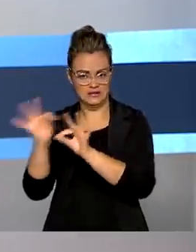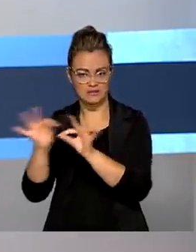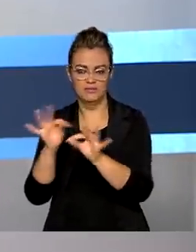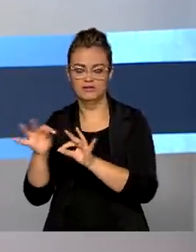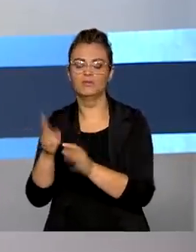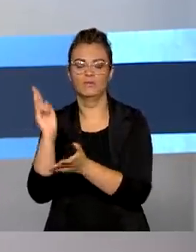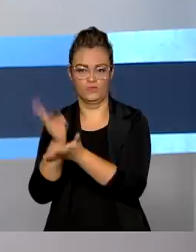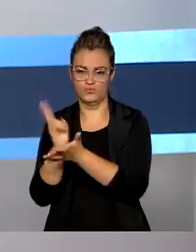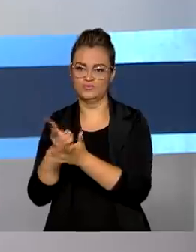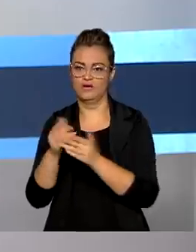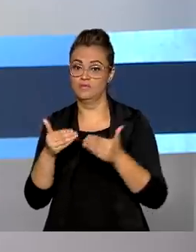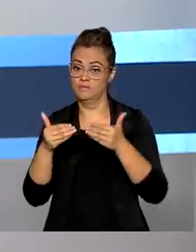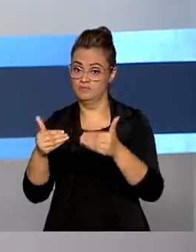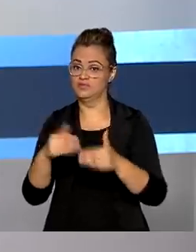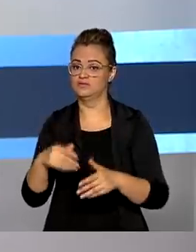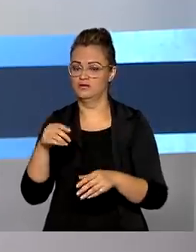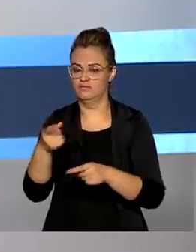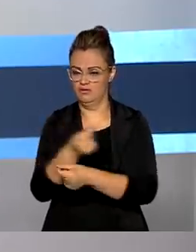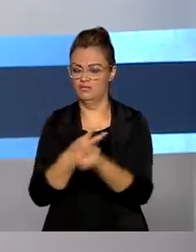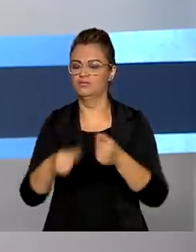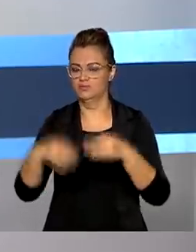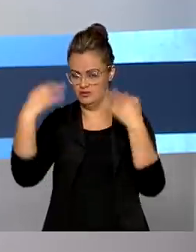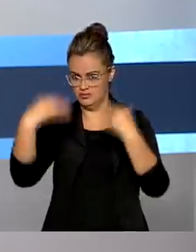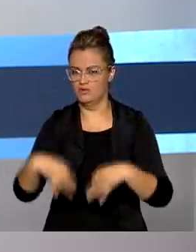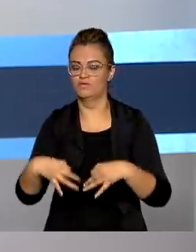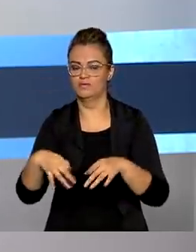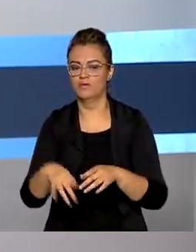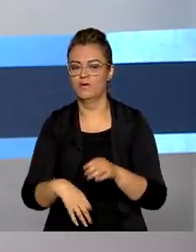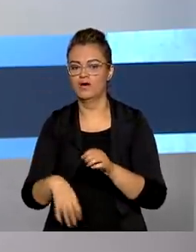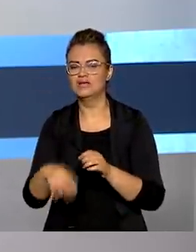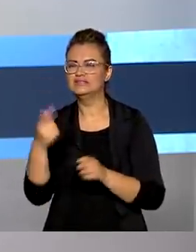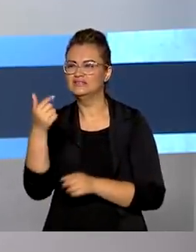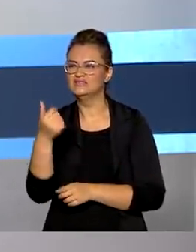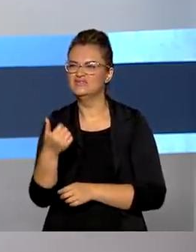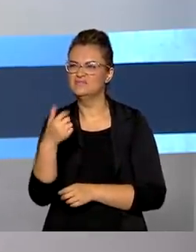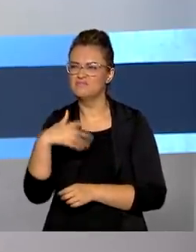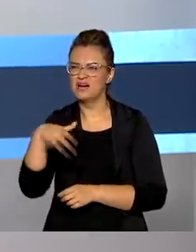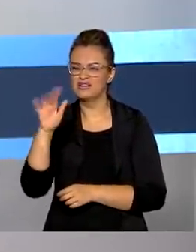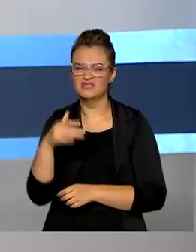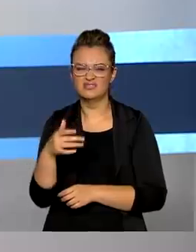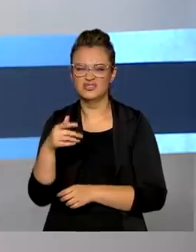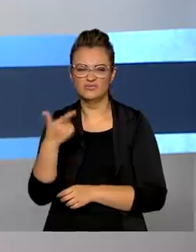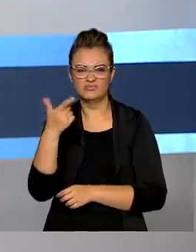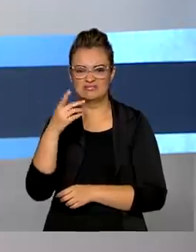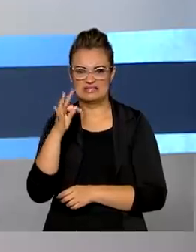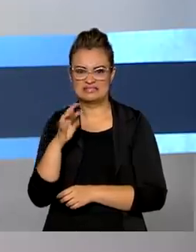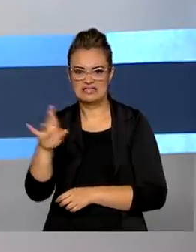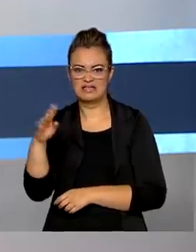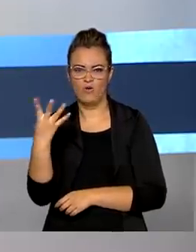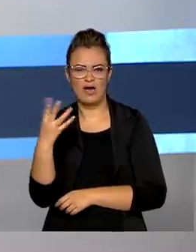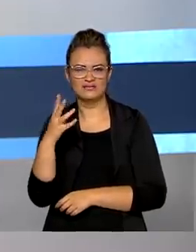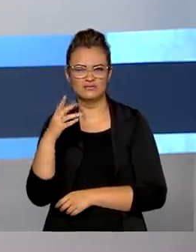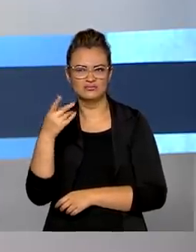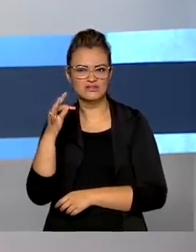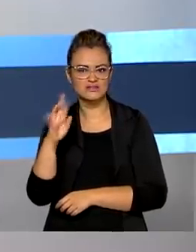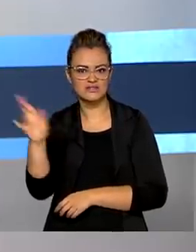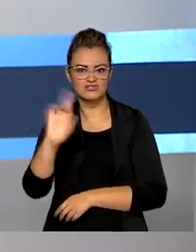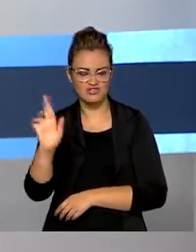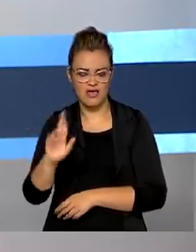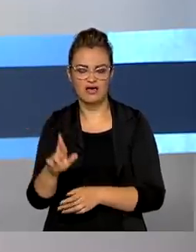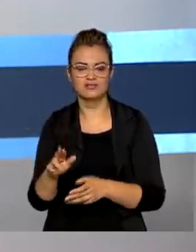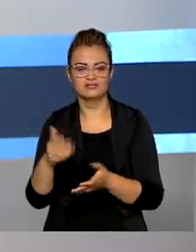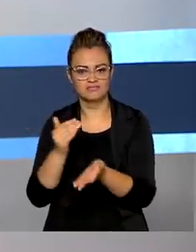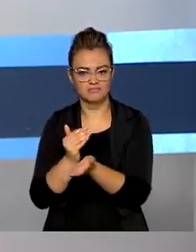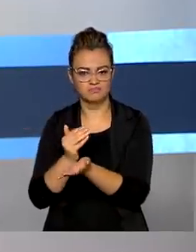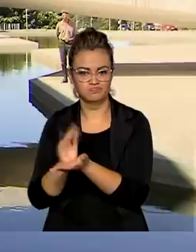Ministério da Economia. A lei orçamentária fixa em mais de 4 trilhões de reais as despesas e receitas do governo para este